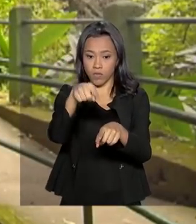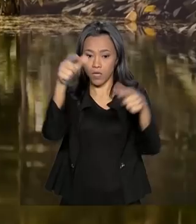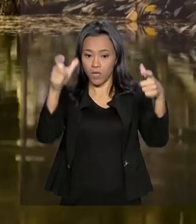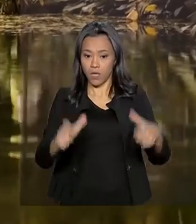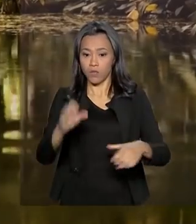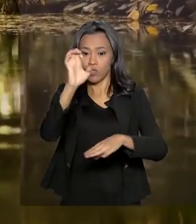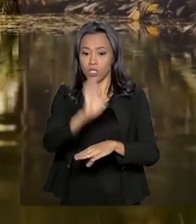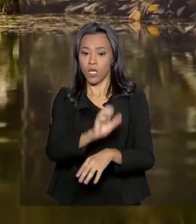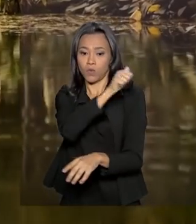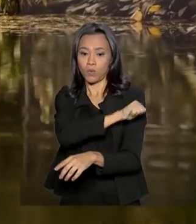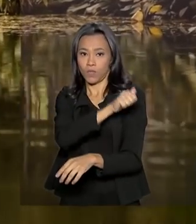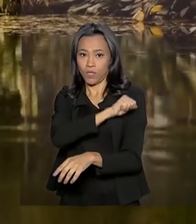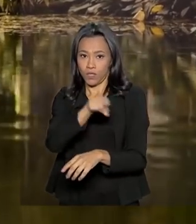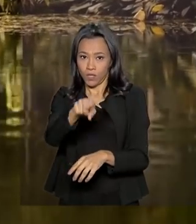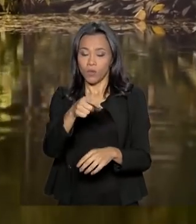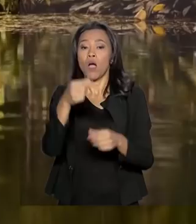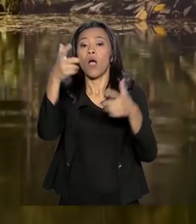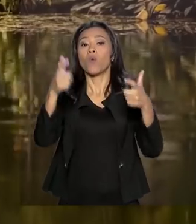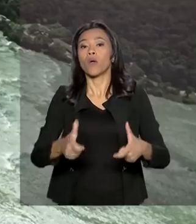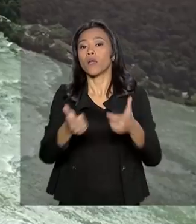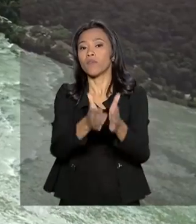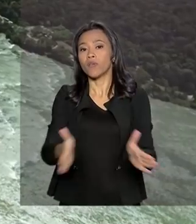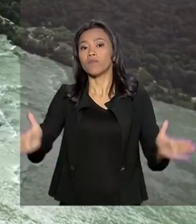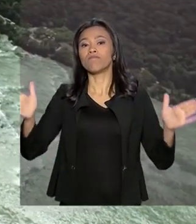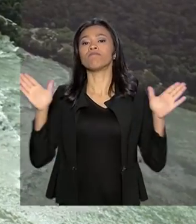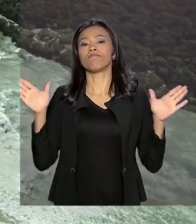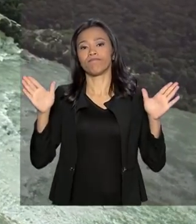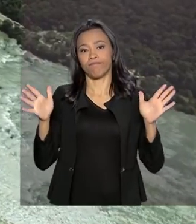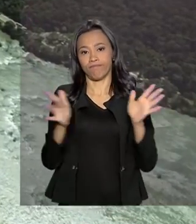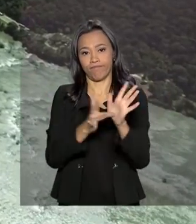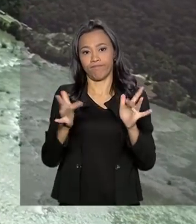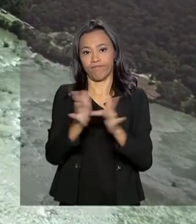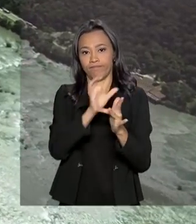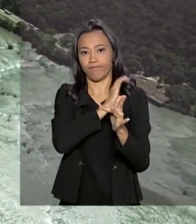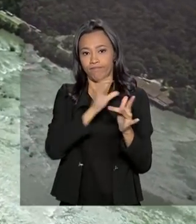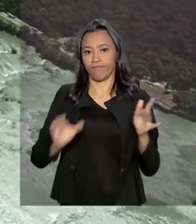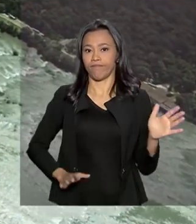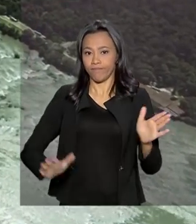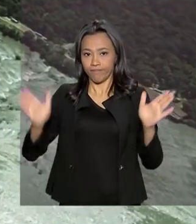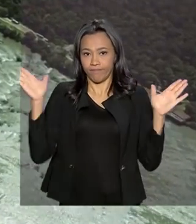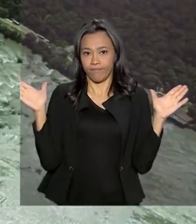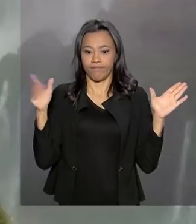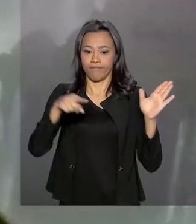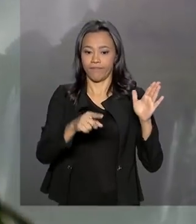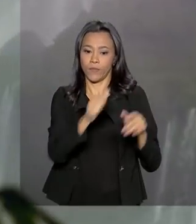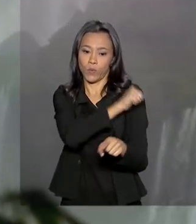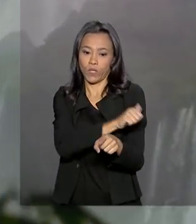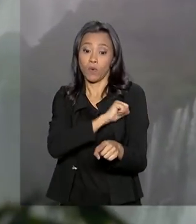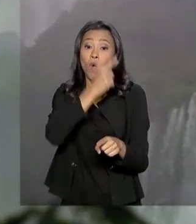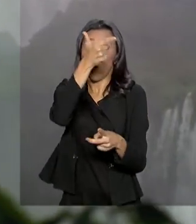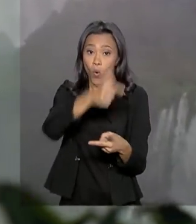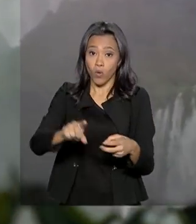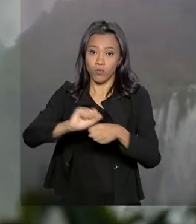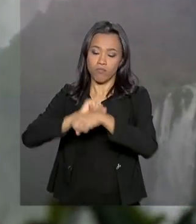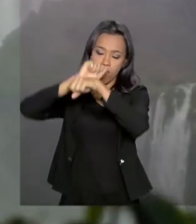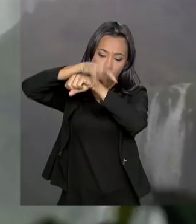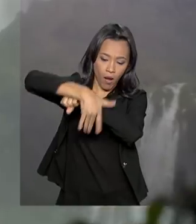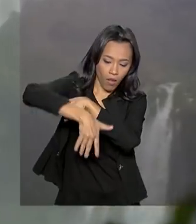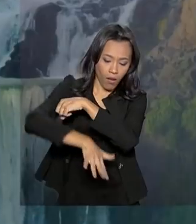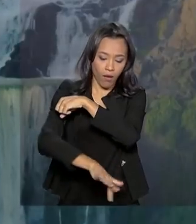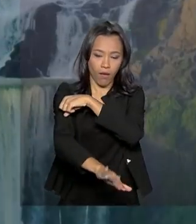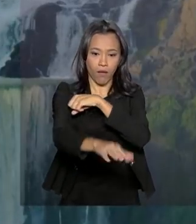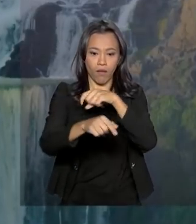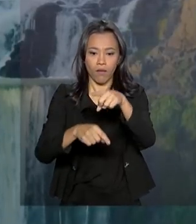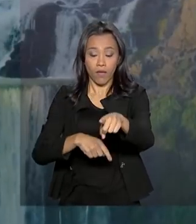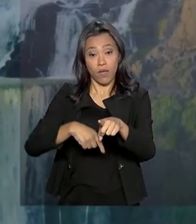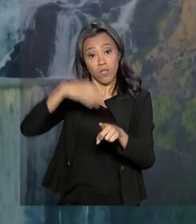Janeiro, onde fica o Cristo Redentor. O Parque Nacional de Foz do Iguaçu, no Paraná, com as famosas cataratas,